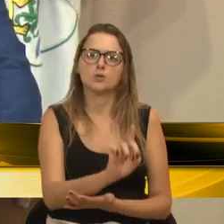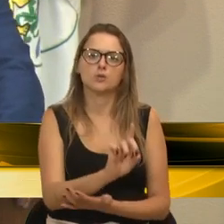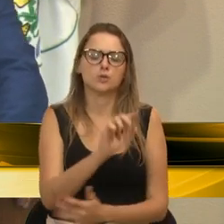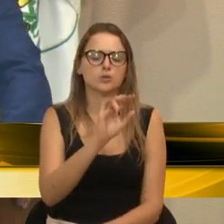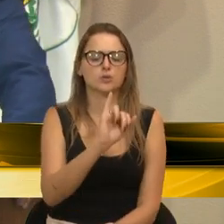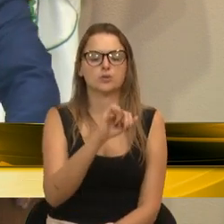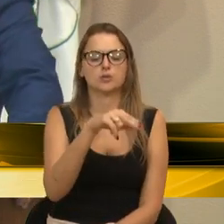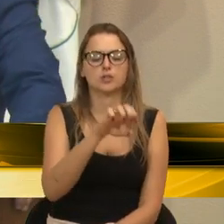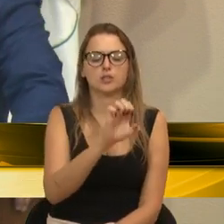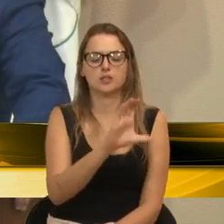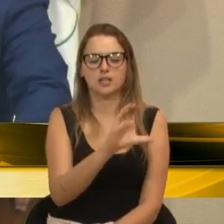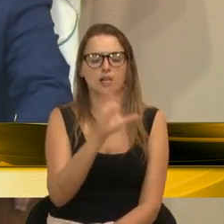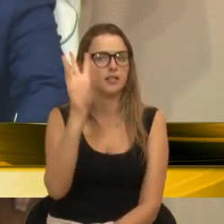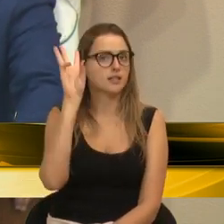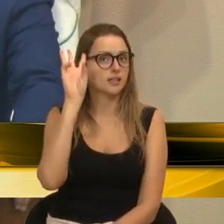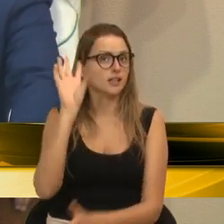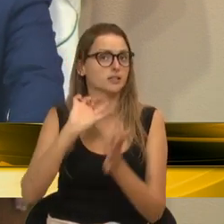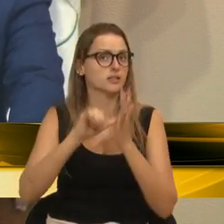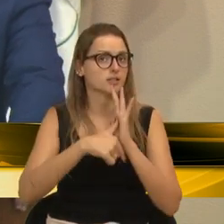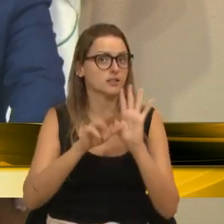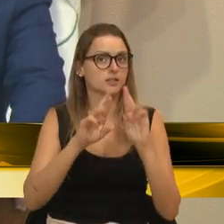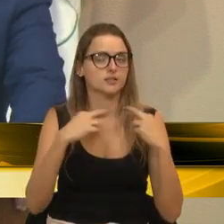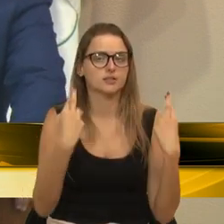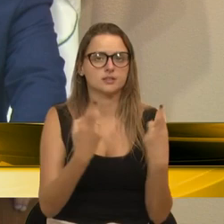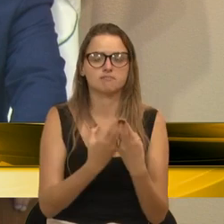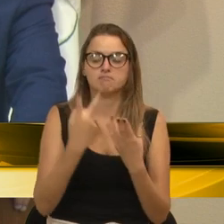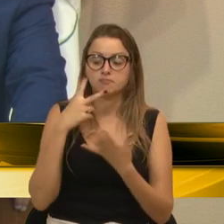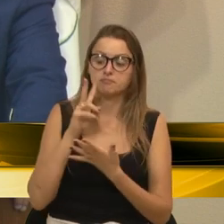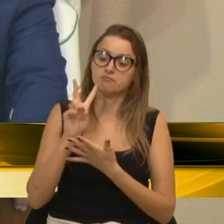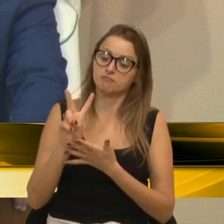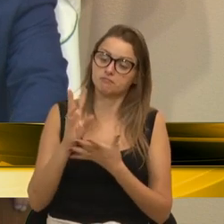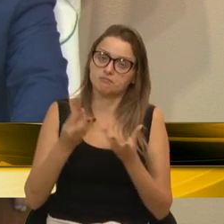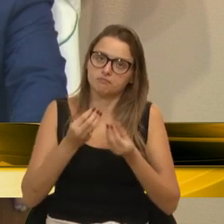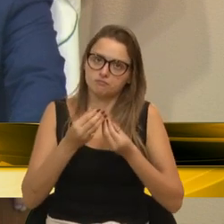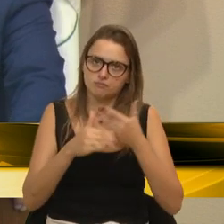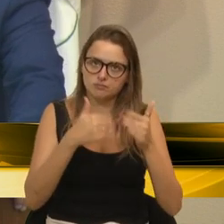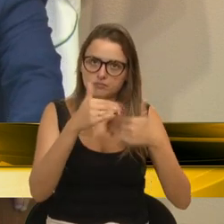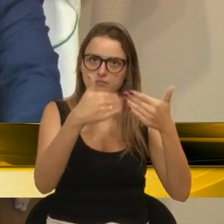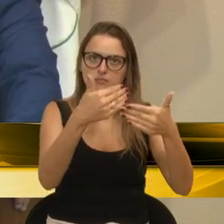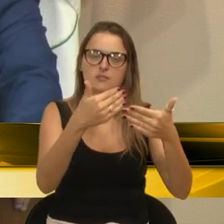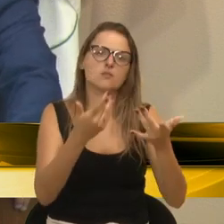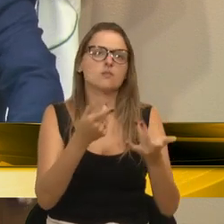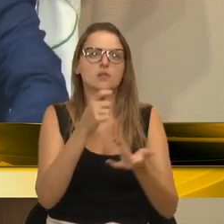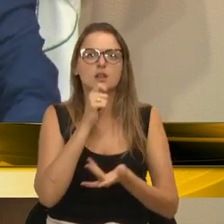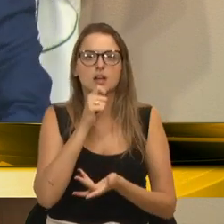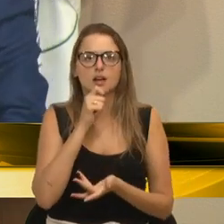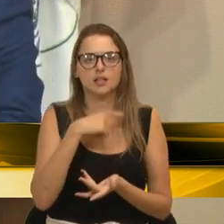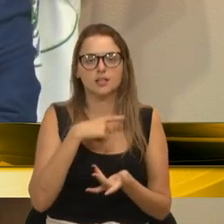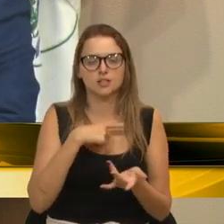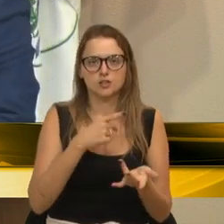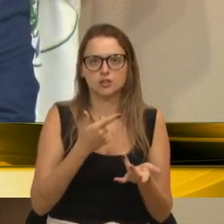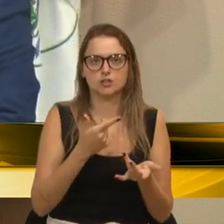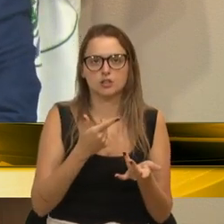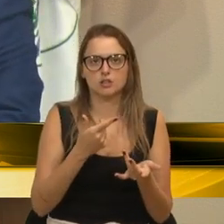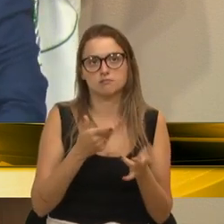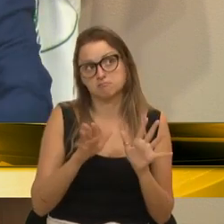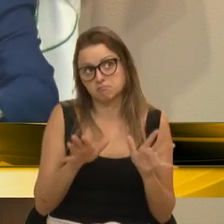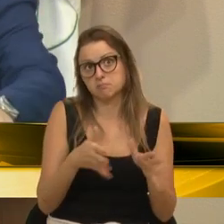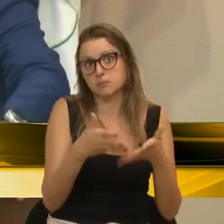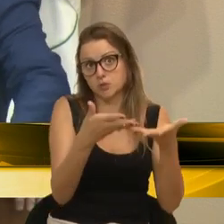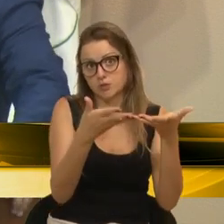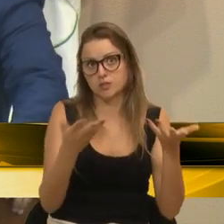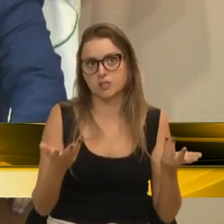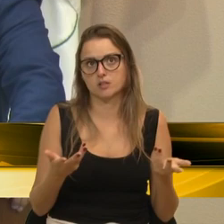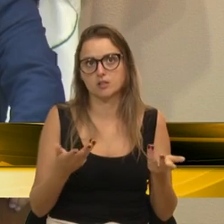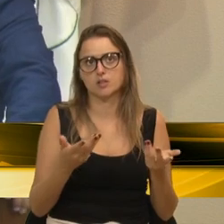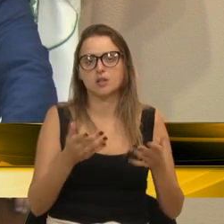na terça-feira, depois da sessão, para verificar se realmente havia um incentivo para a